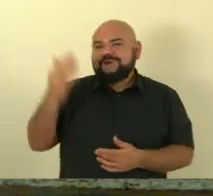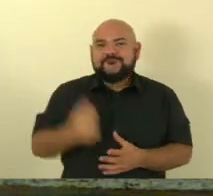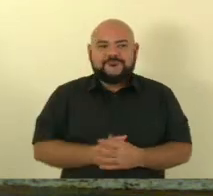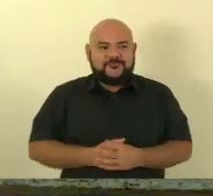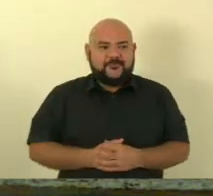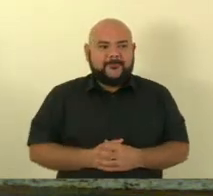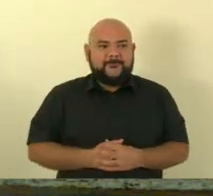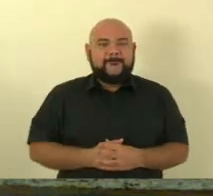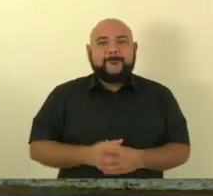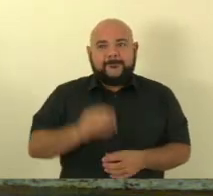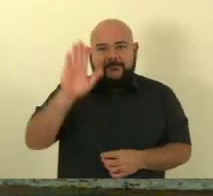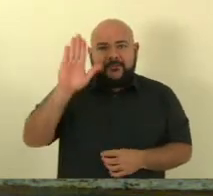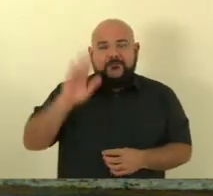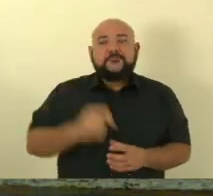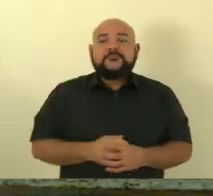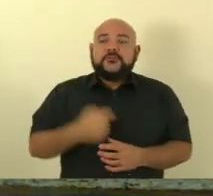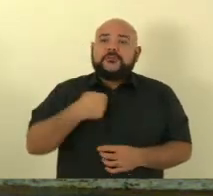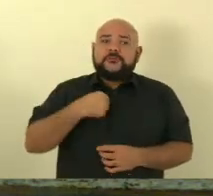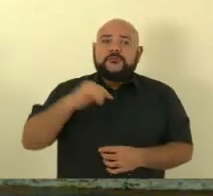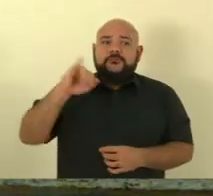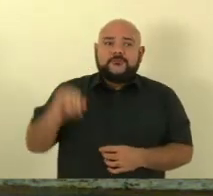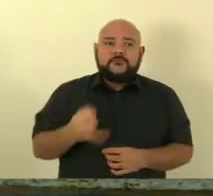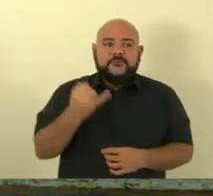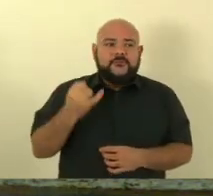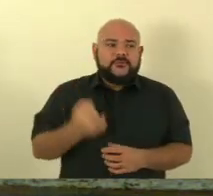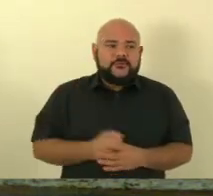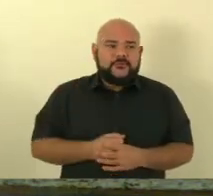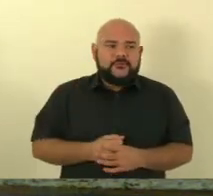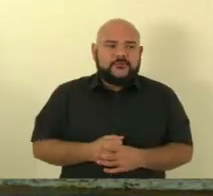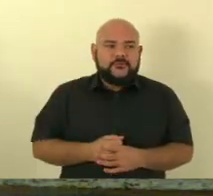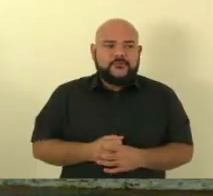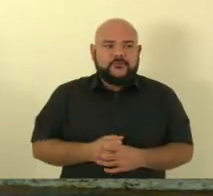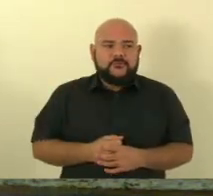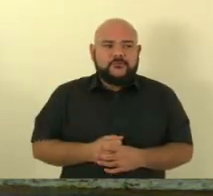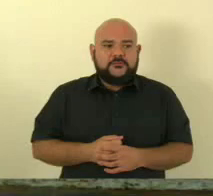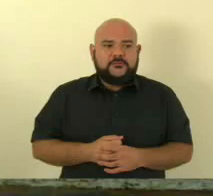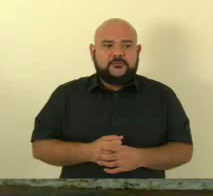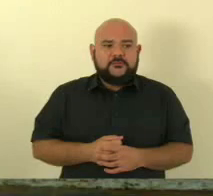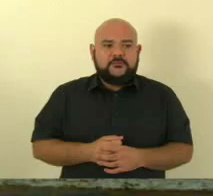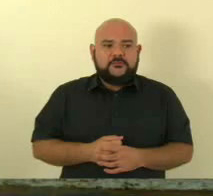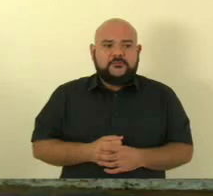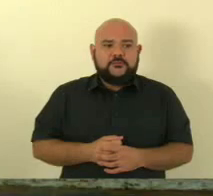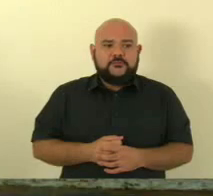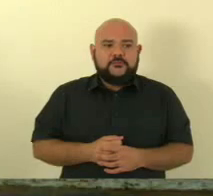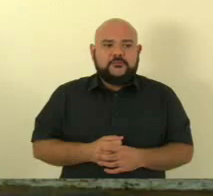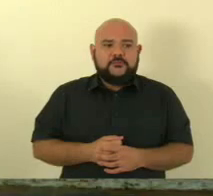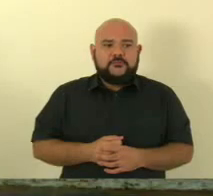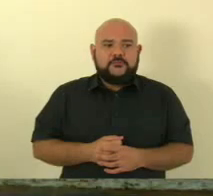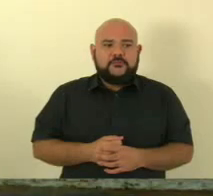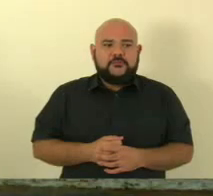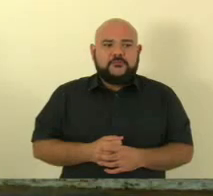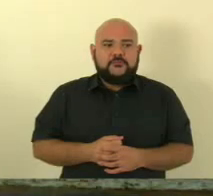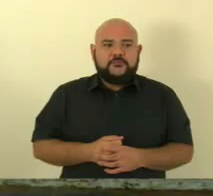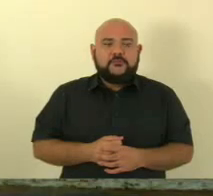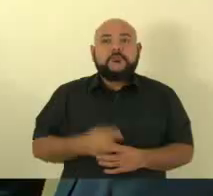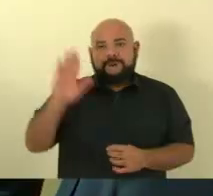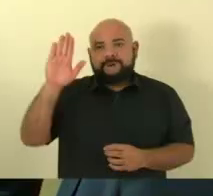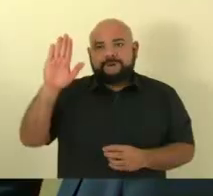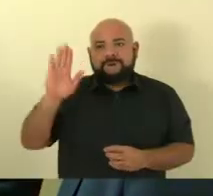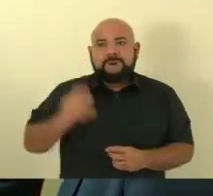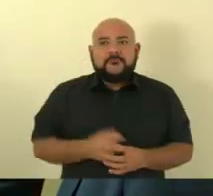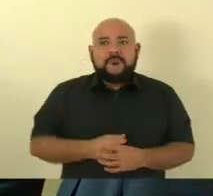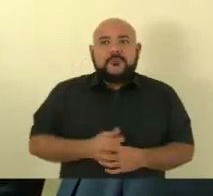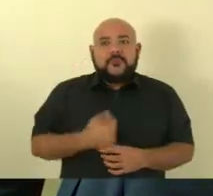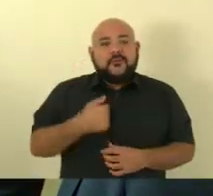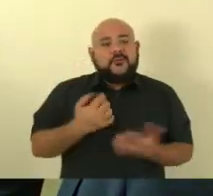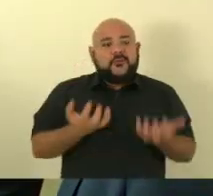Presidente, deputado Danilo, aproveitar a oportunidade de pela ordem, deputado Shabim. Pela ordem, deputado Shabim. Obrigado pela ordem, presidente. Cumprimentar nosso querido